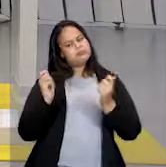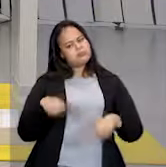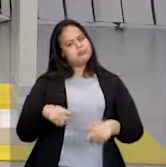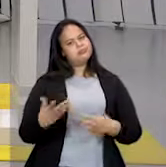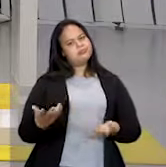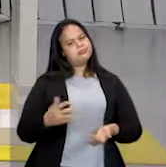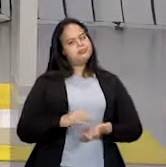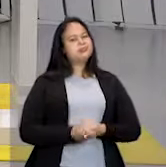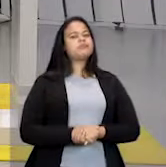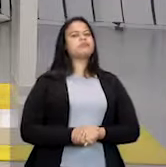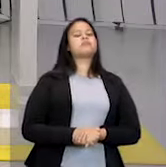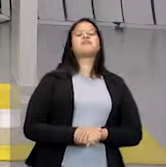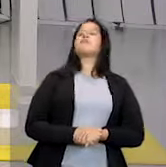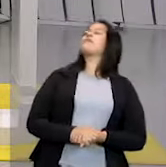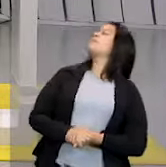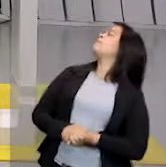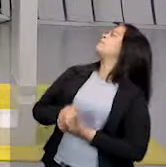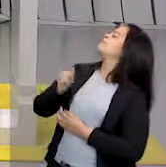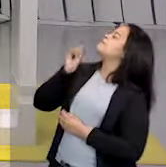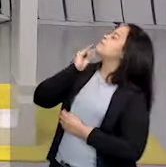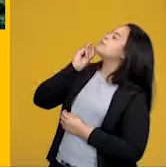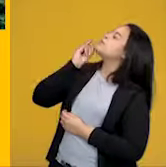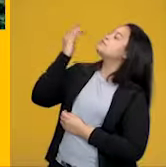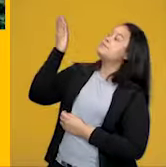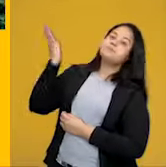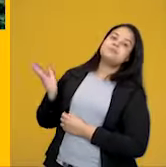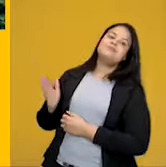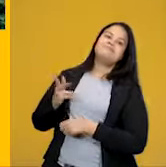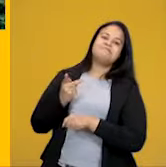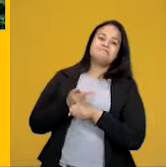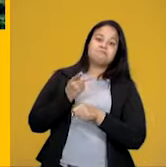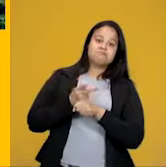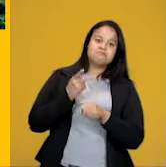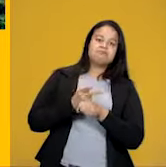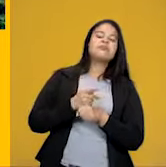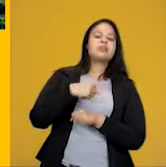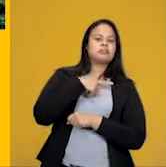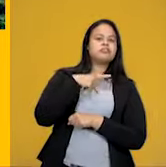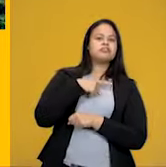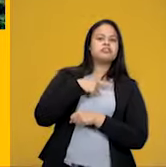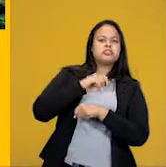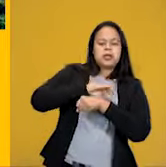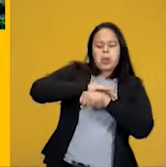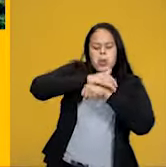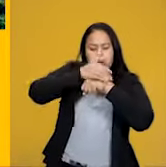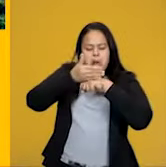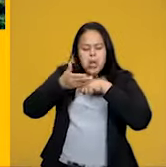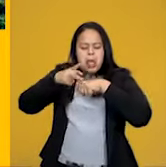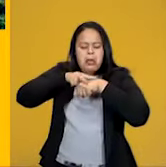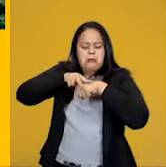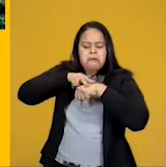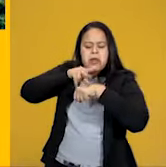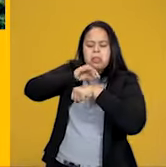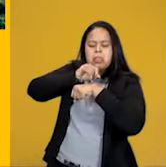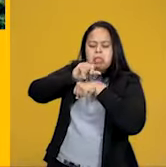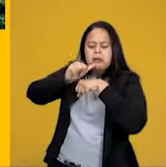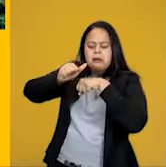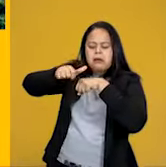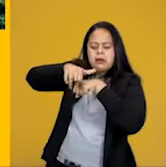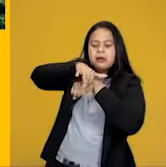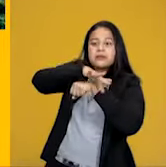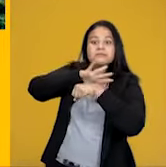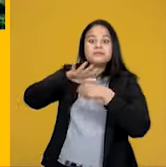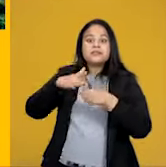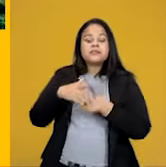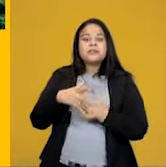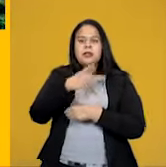Trouxe alguns exemplos. Olha essa rocha. Tinha uma pedra lá, cheia de lodo, no meio do caminho. Aí a